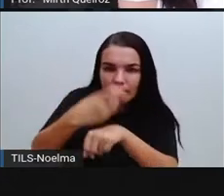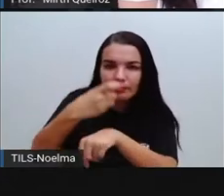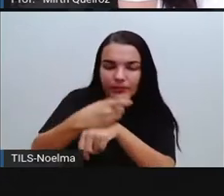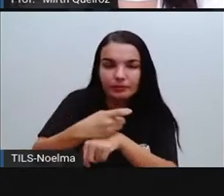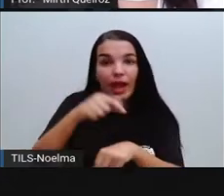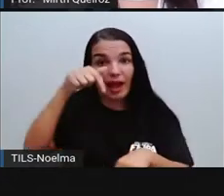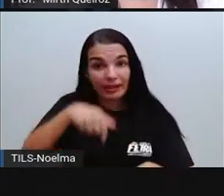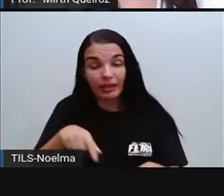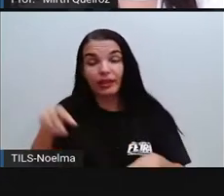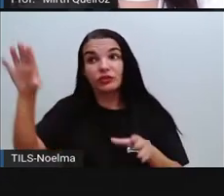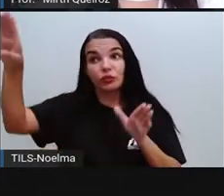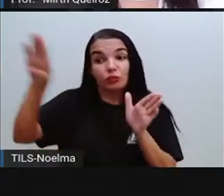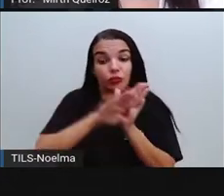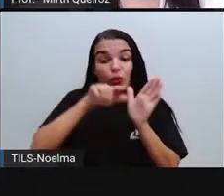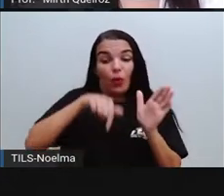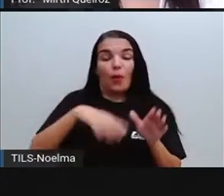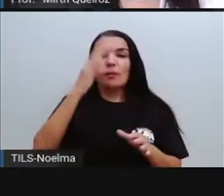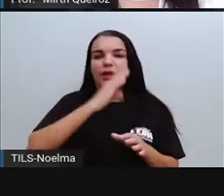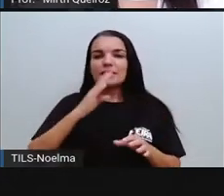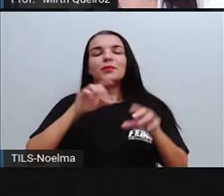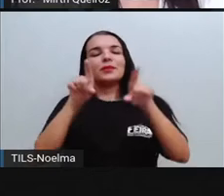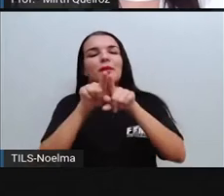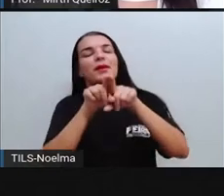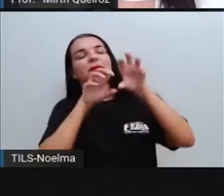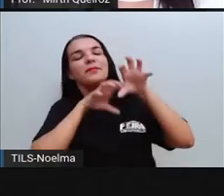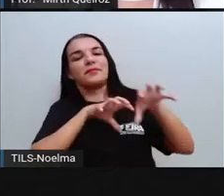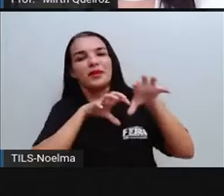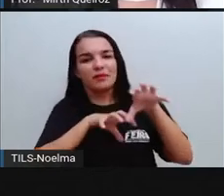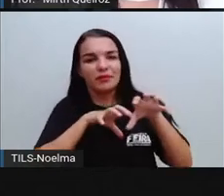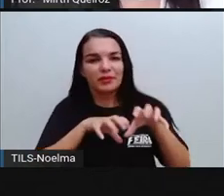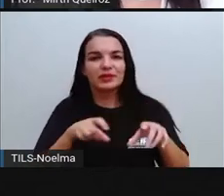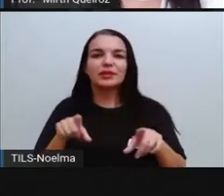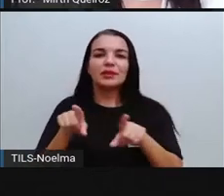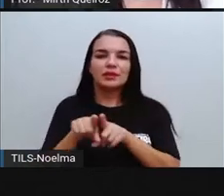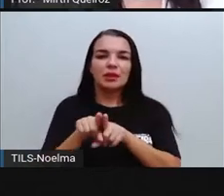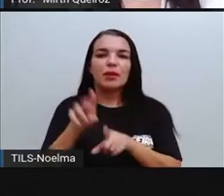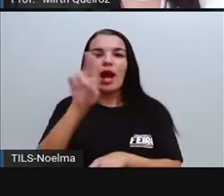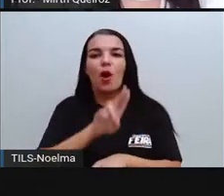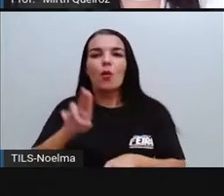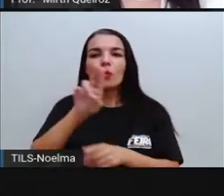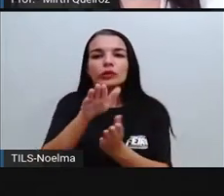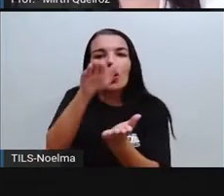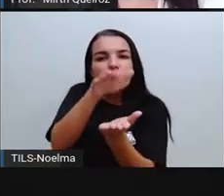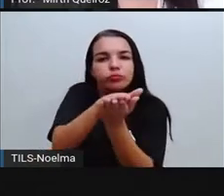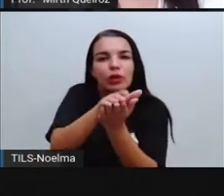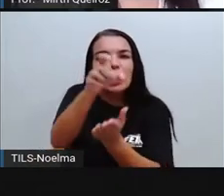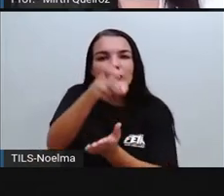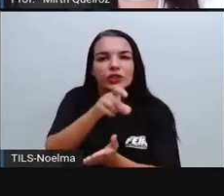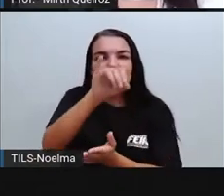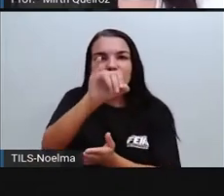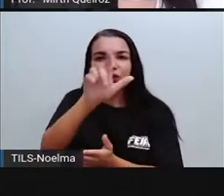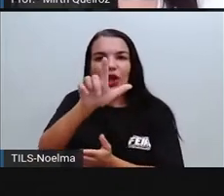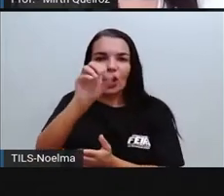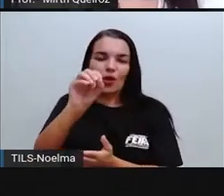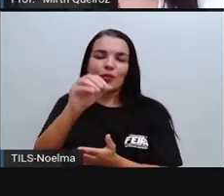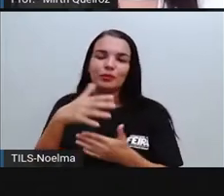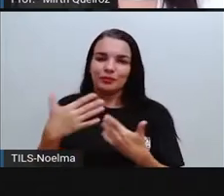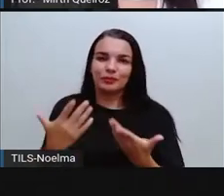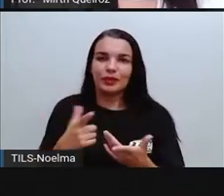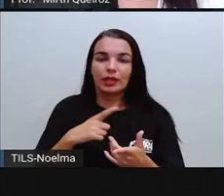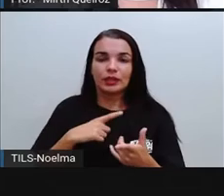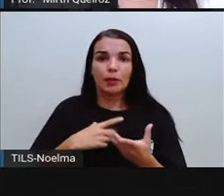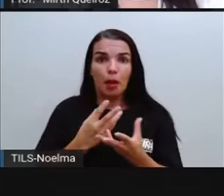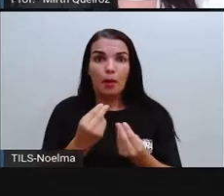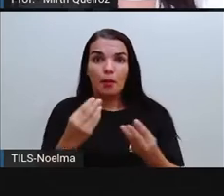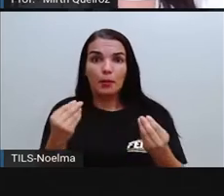literatura de cordel, que a gente viu na outra aula sobre essa história, né? Com isso, diversas obras foram